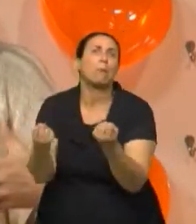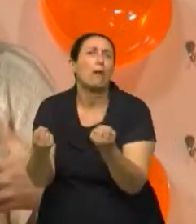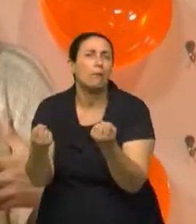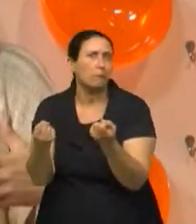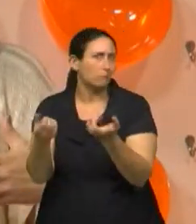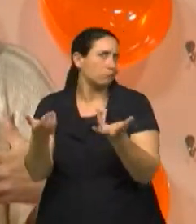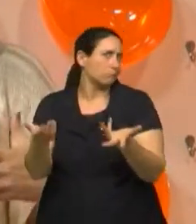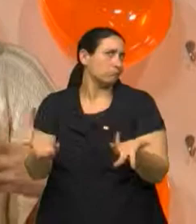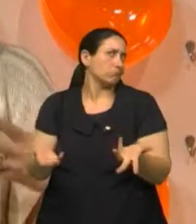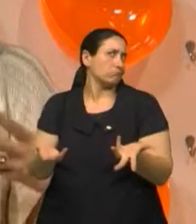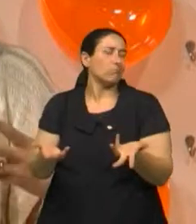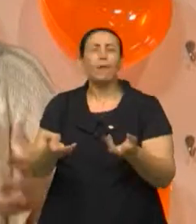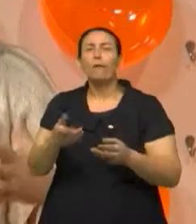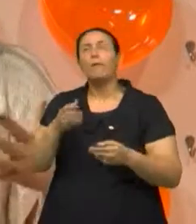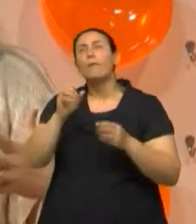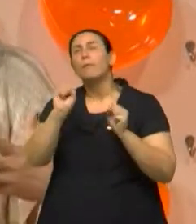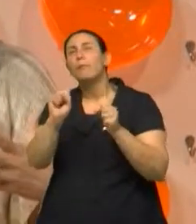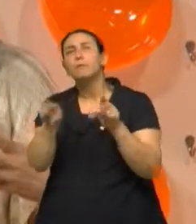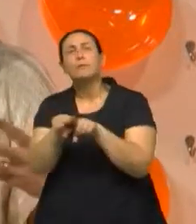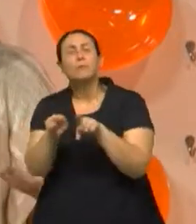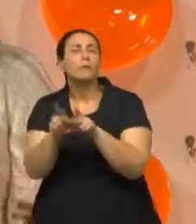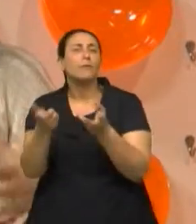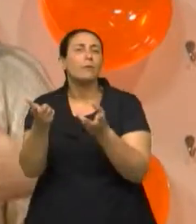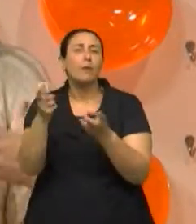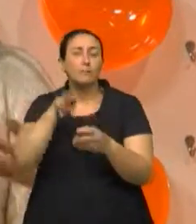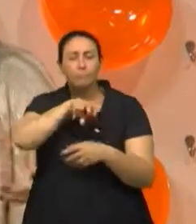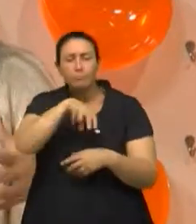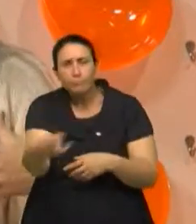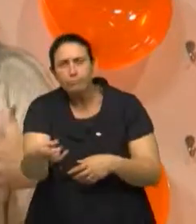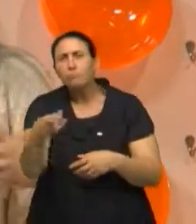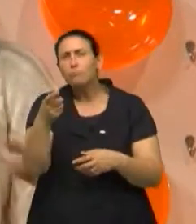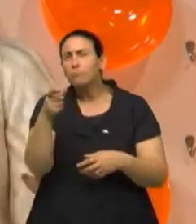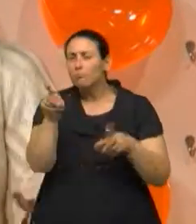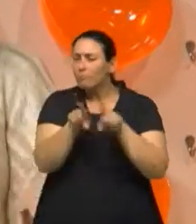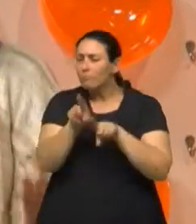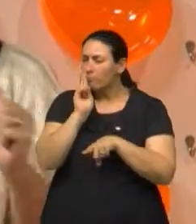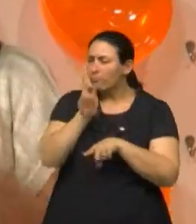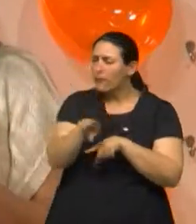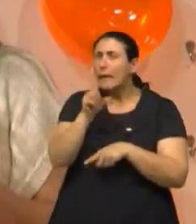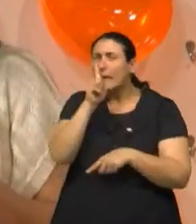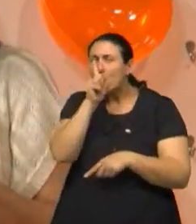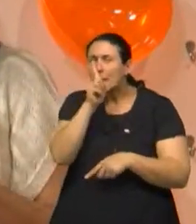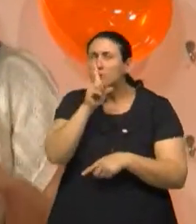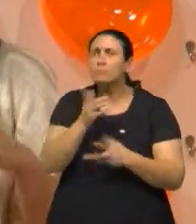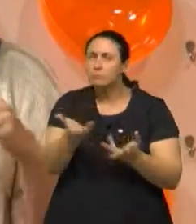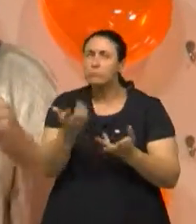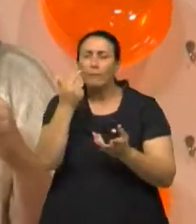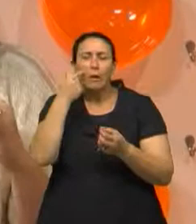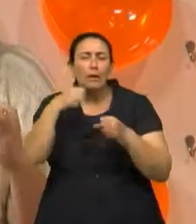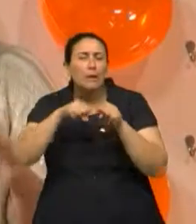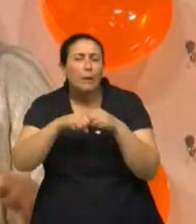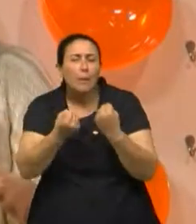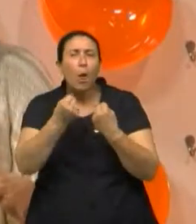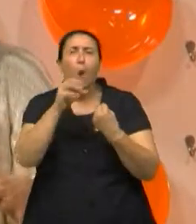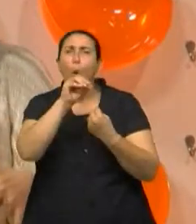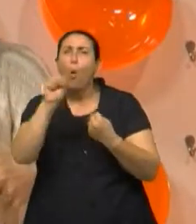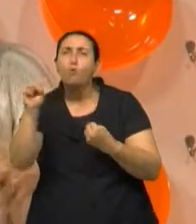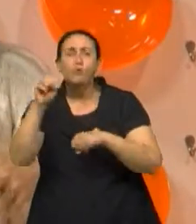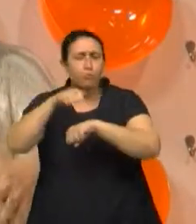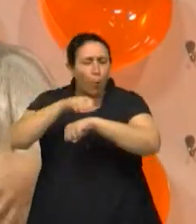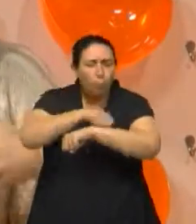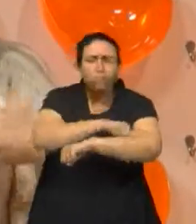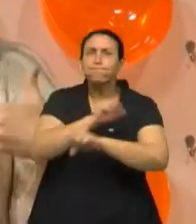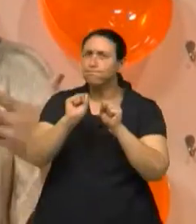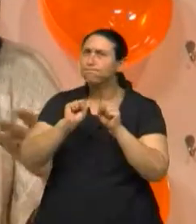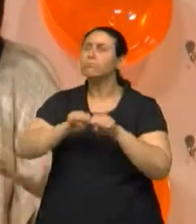hora da queda, pode ter alguns sinais que possam chamar a atenção de um risco maior de fratura ou não. Então, se a pessoa caiu,